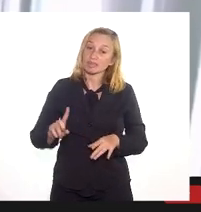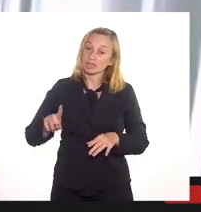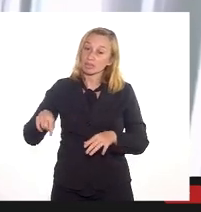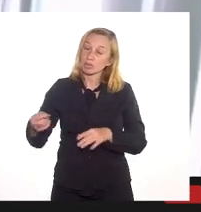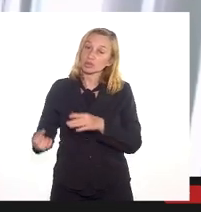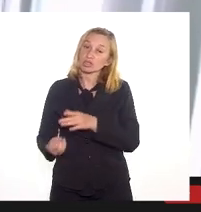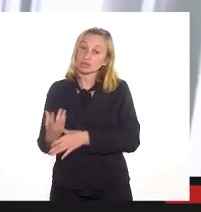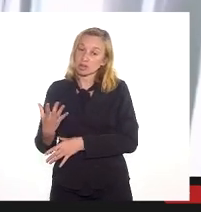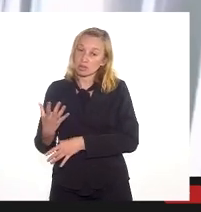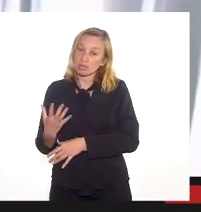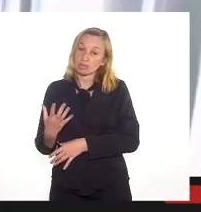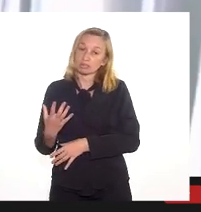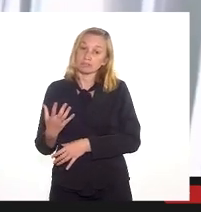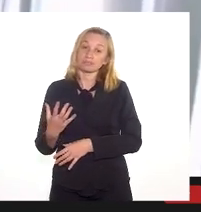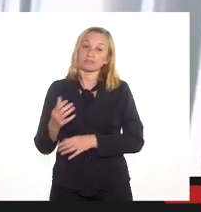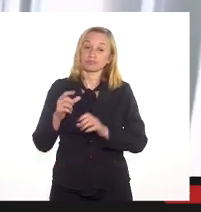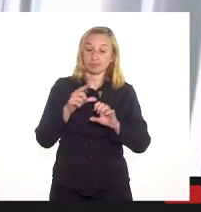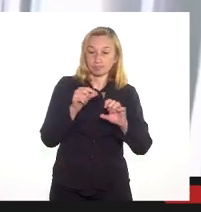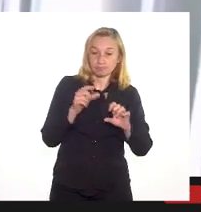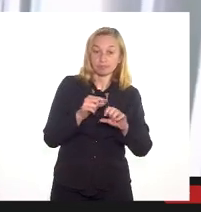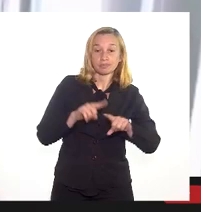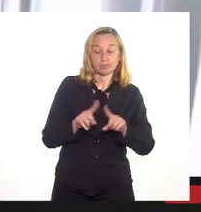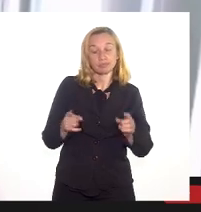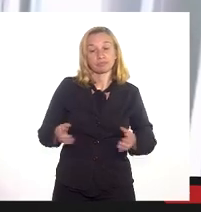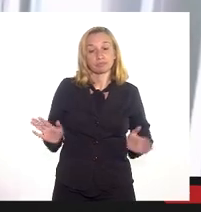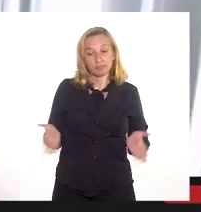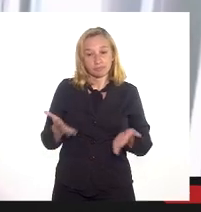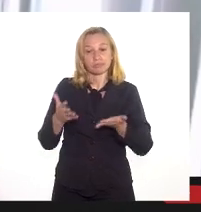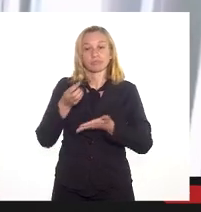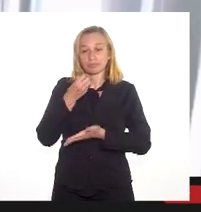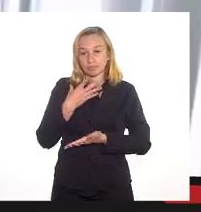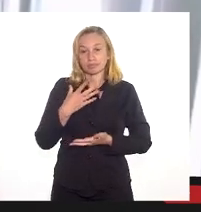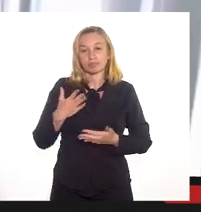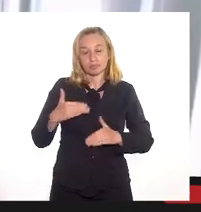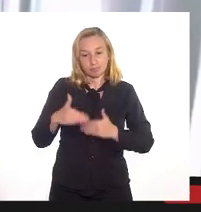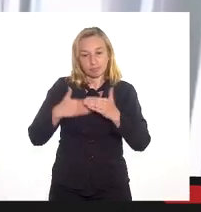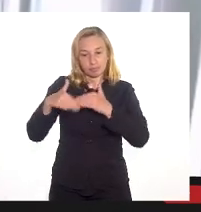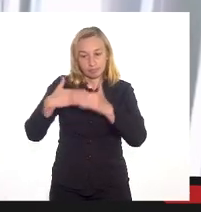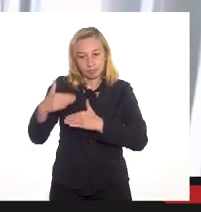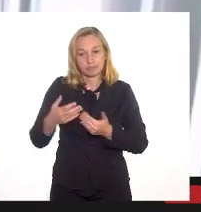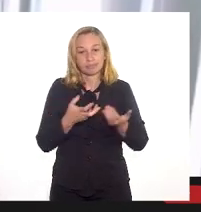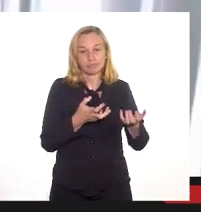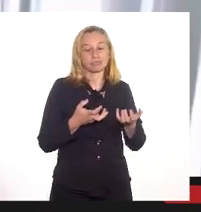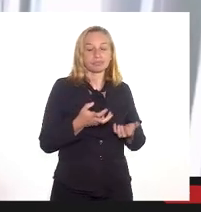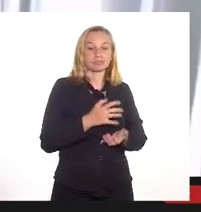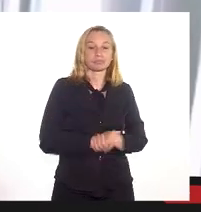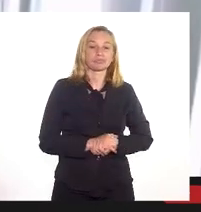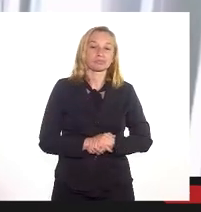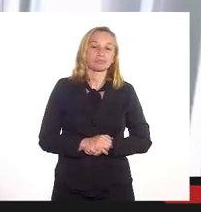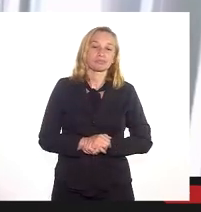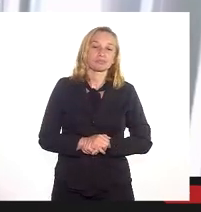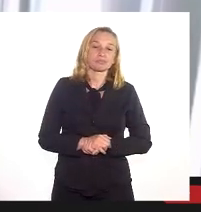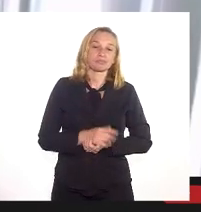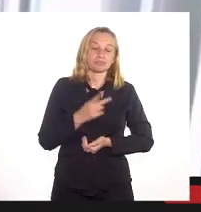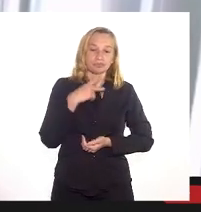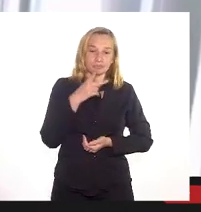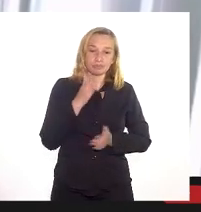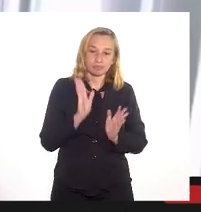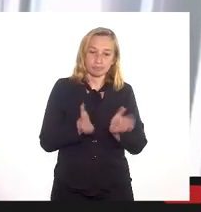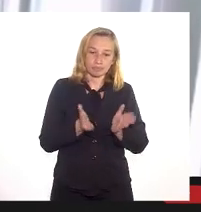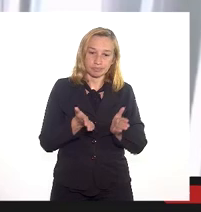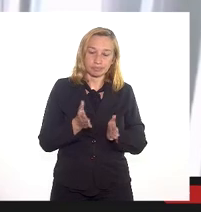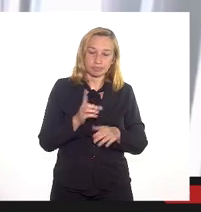objeto da nossa audiência, mas a iniciativa é meritória e deve prosperar. Eu queria passar a palavra agora